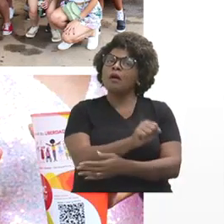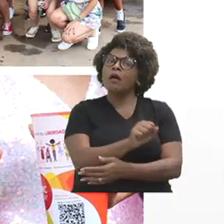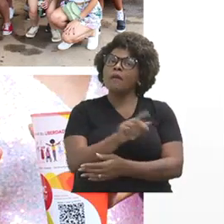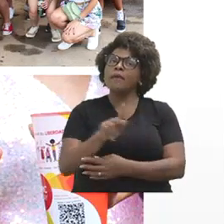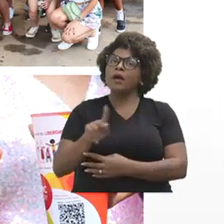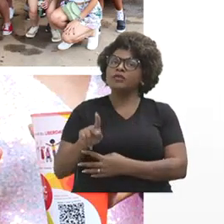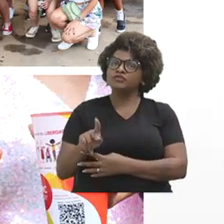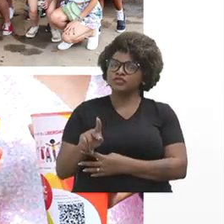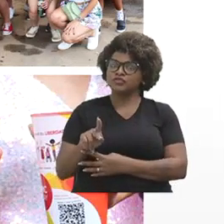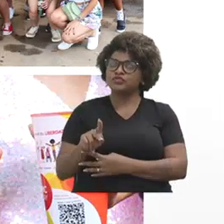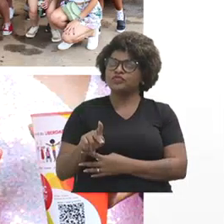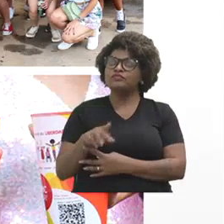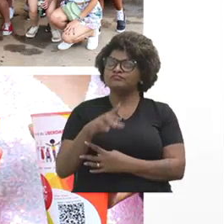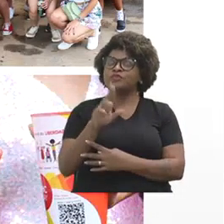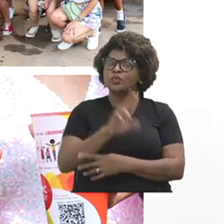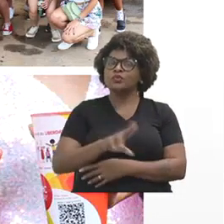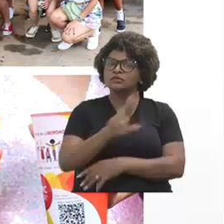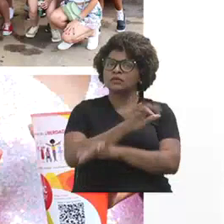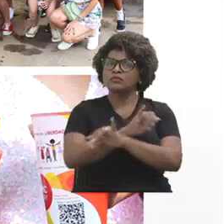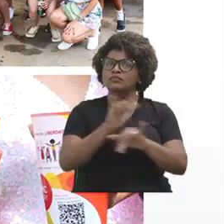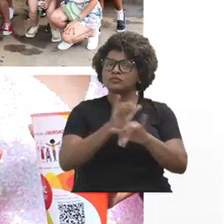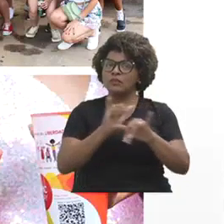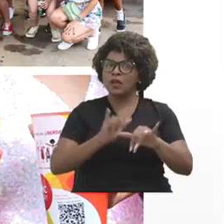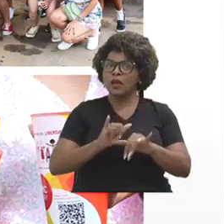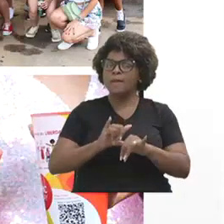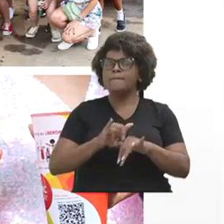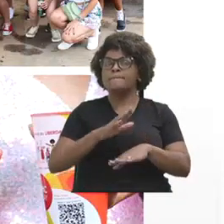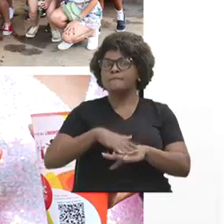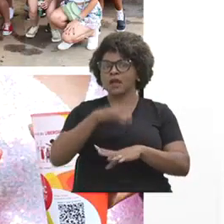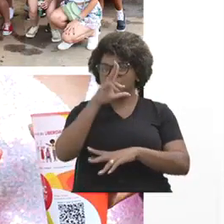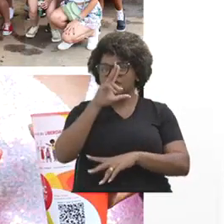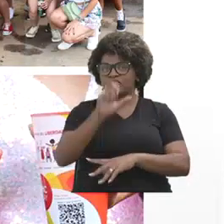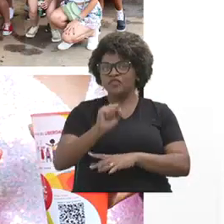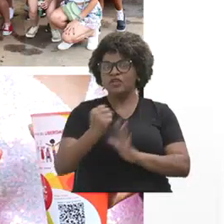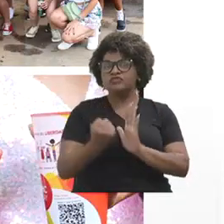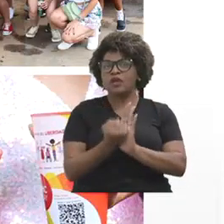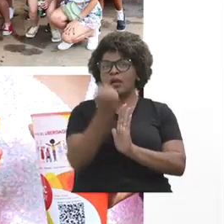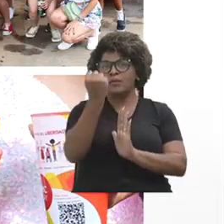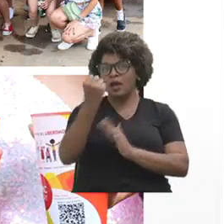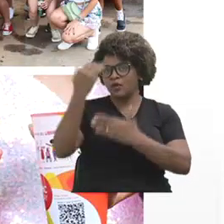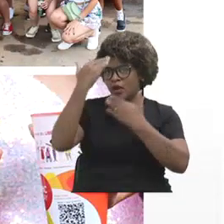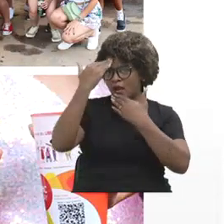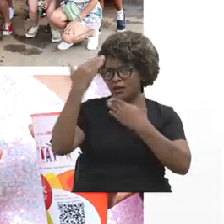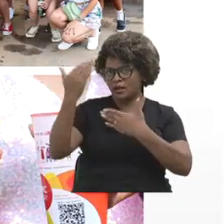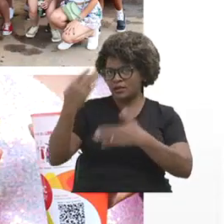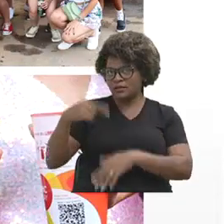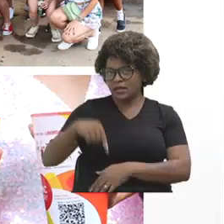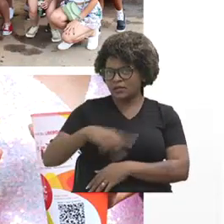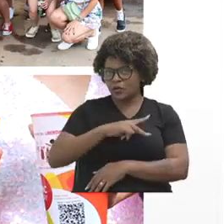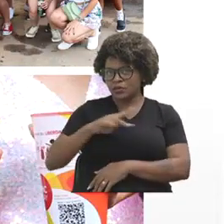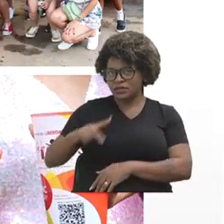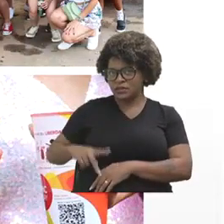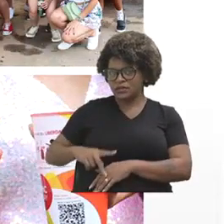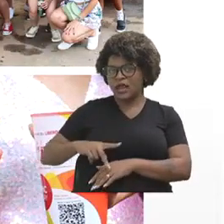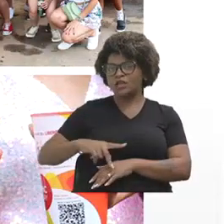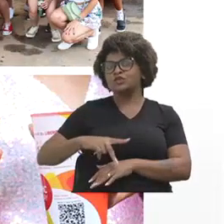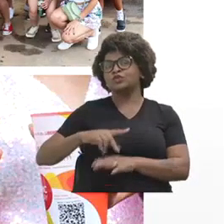a gente teve para esse fortalecimento da marca. É só agradecer a presença, viu, Lino? Presidente do sindicato, obrigado também.